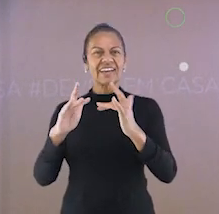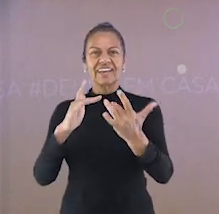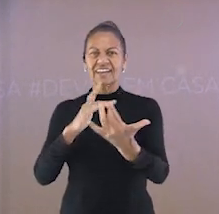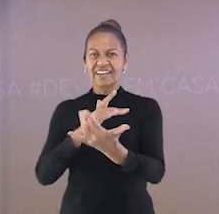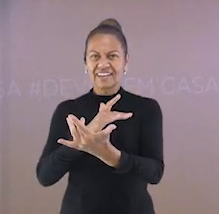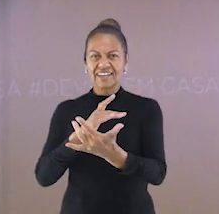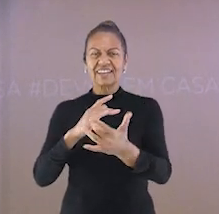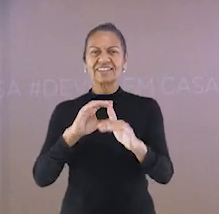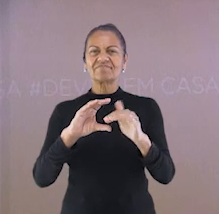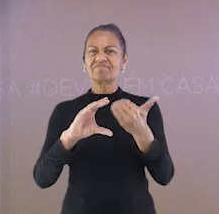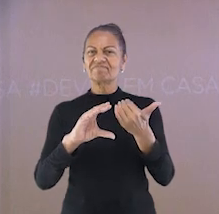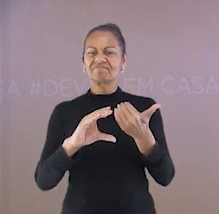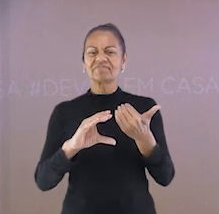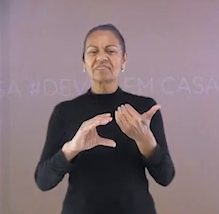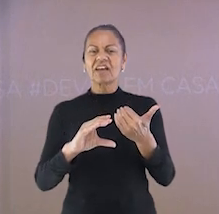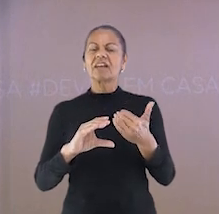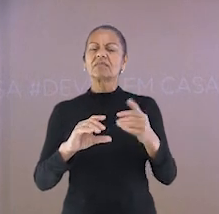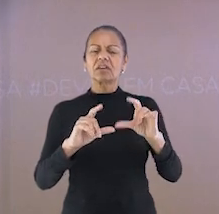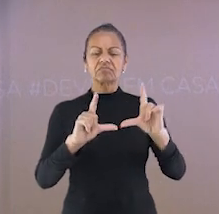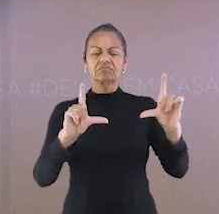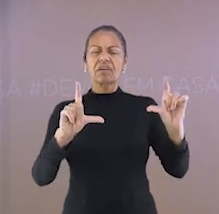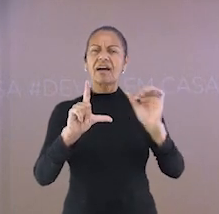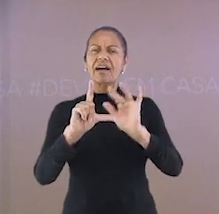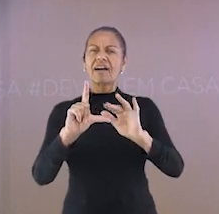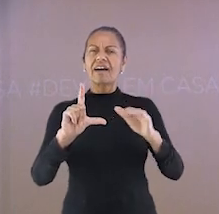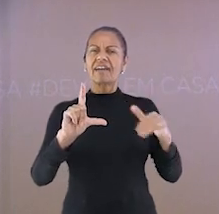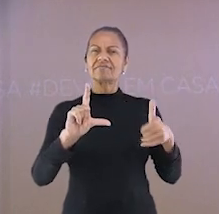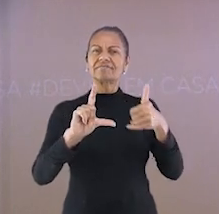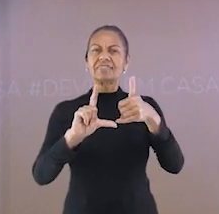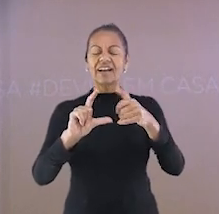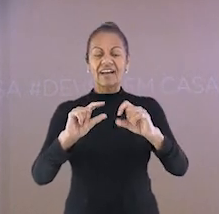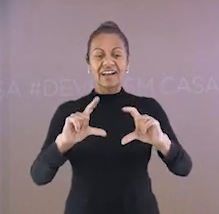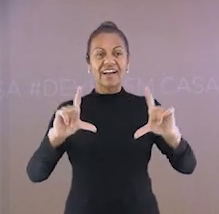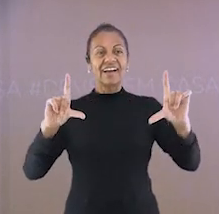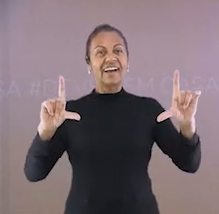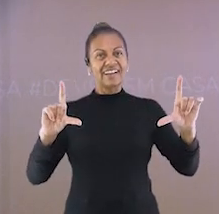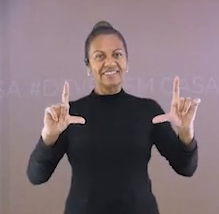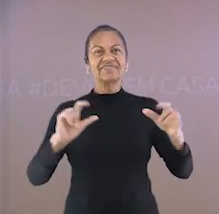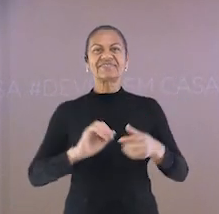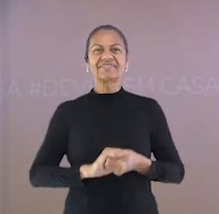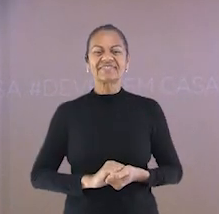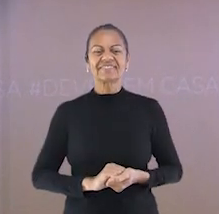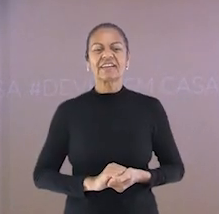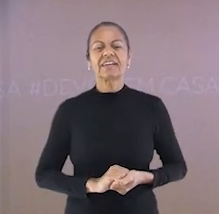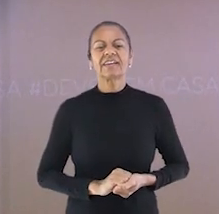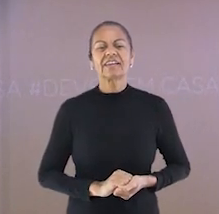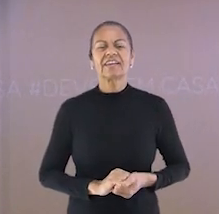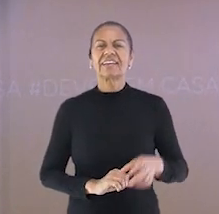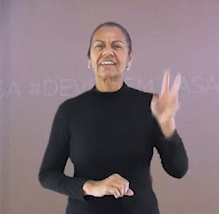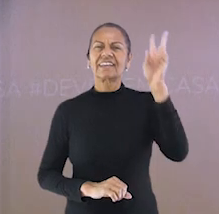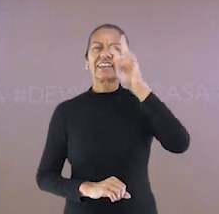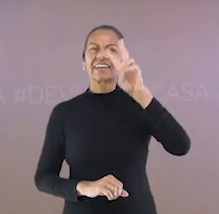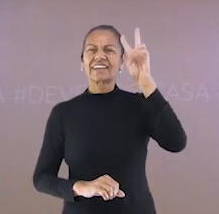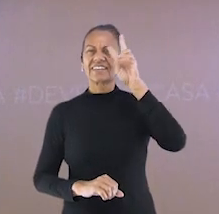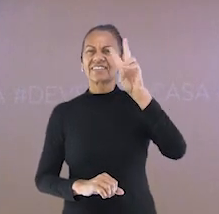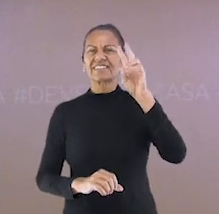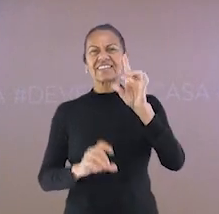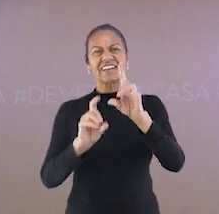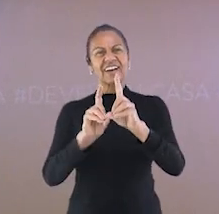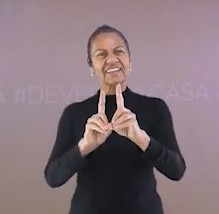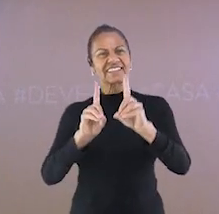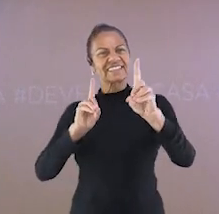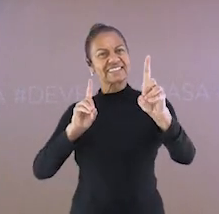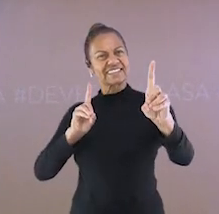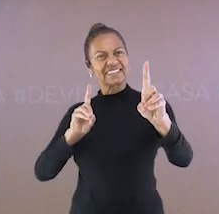também pelas nossas redes sociais. Só conferir aqui no QR Code em sua tela. Fico aguardando. E lembre-se,